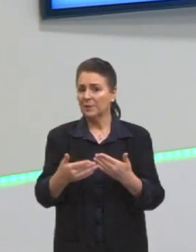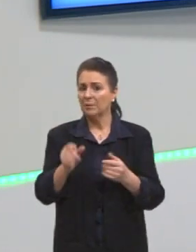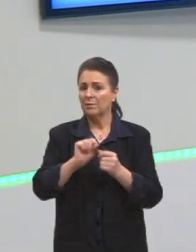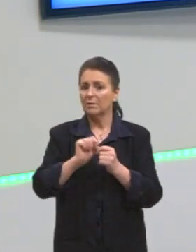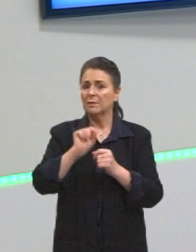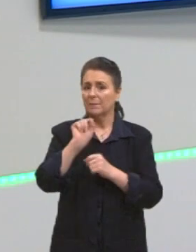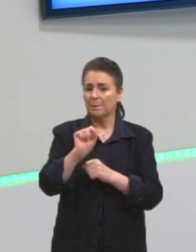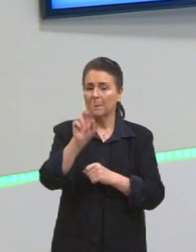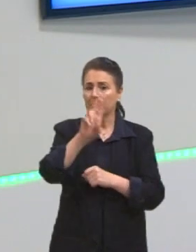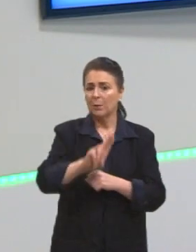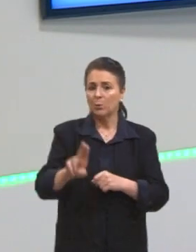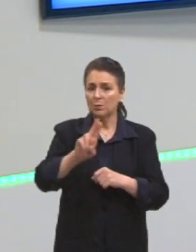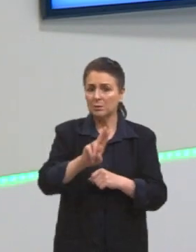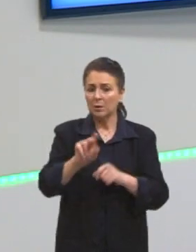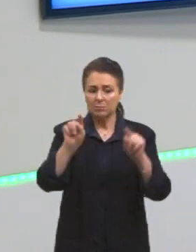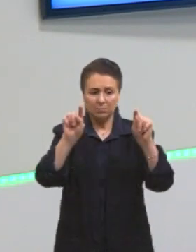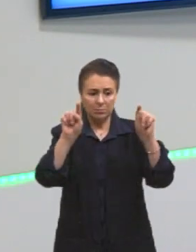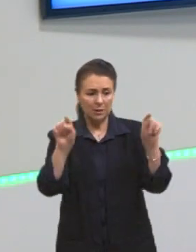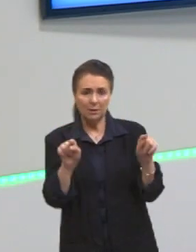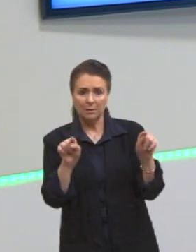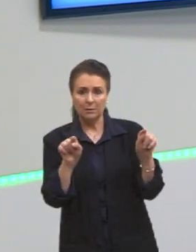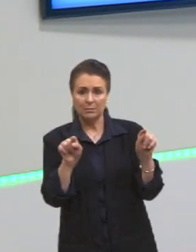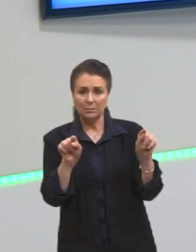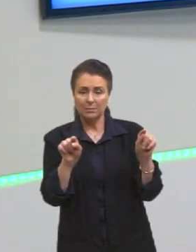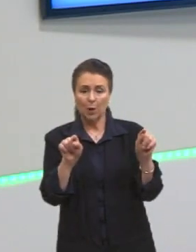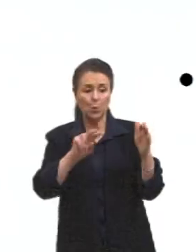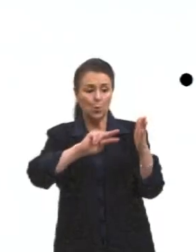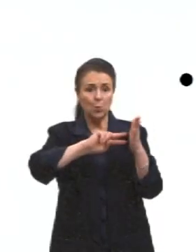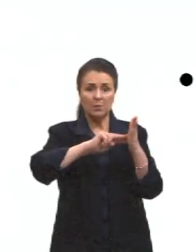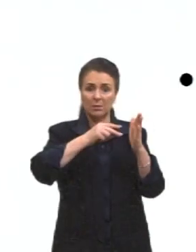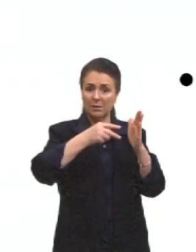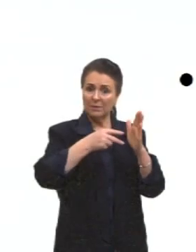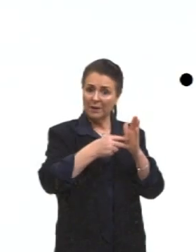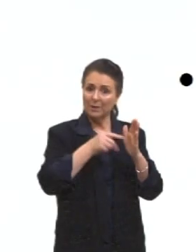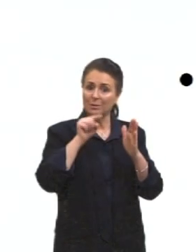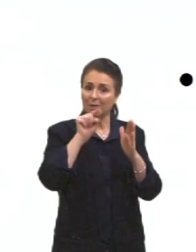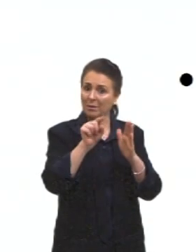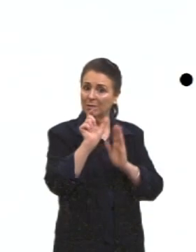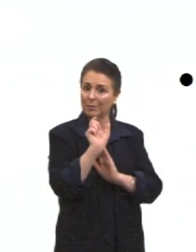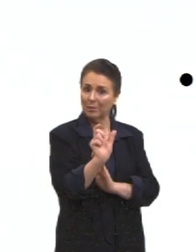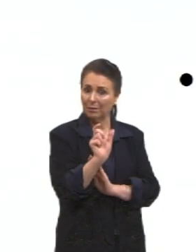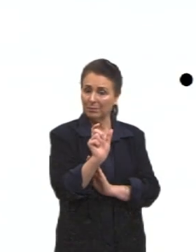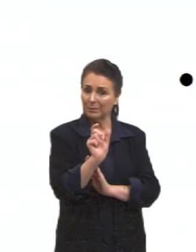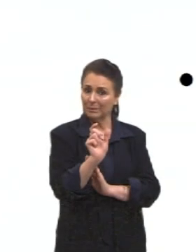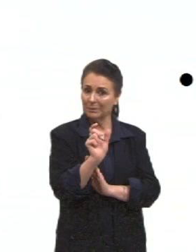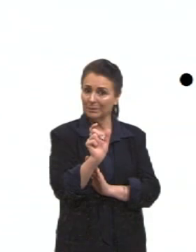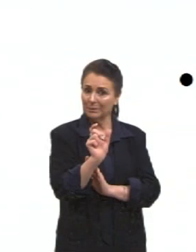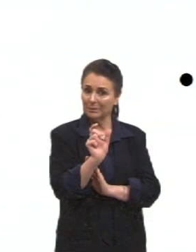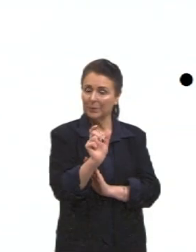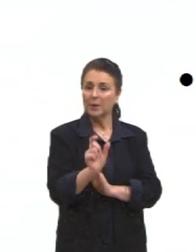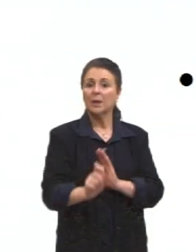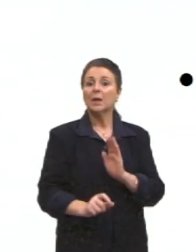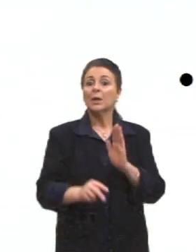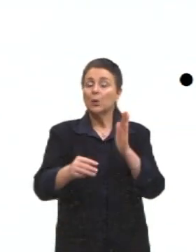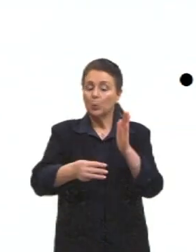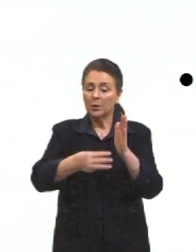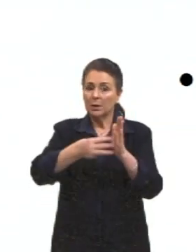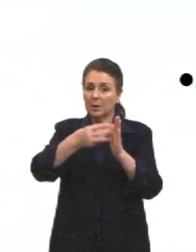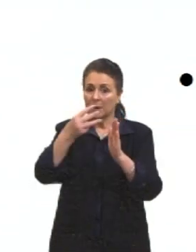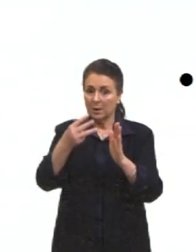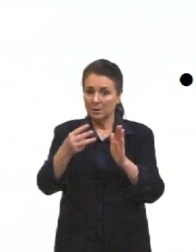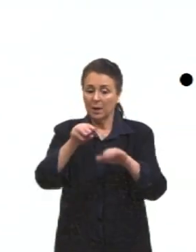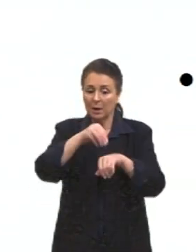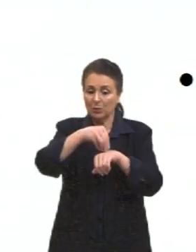fazer? Tu vai colocar entre parênteses o significado desse estrangeirismo. E no nosso terceiro item de